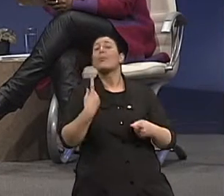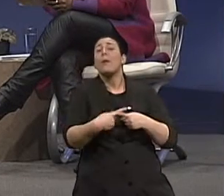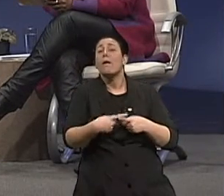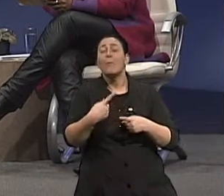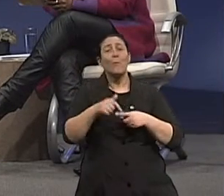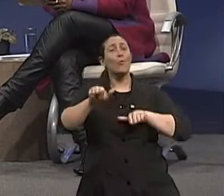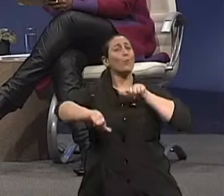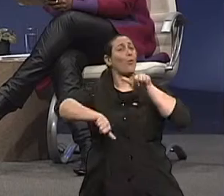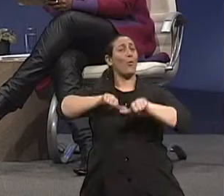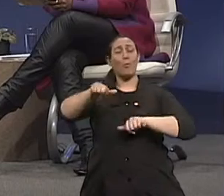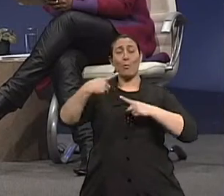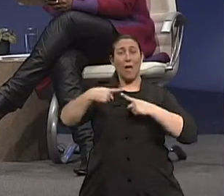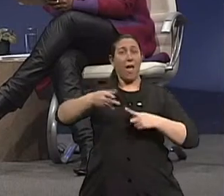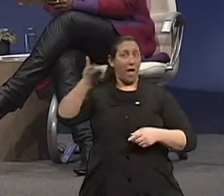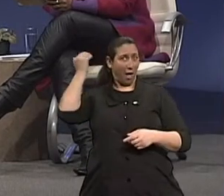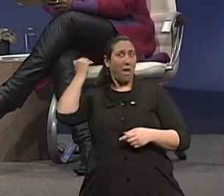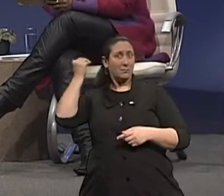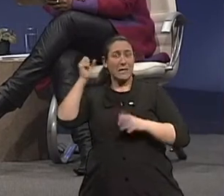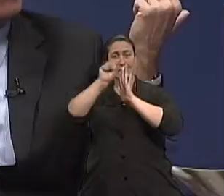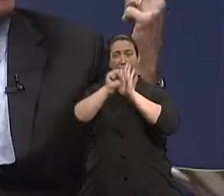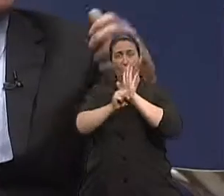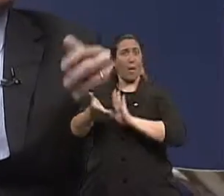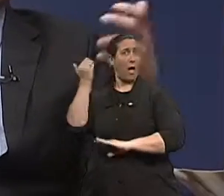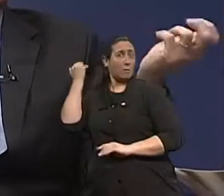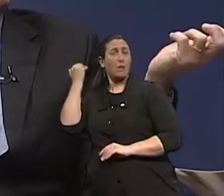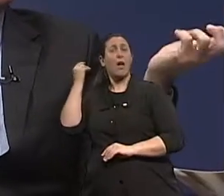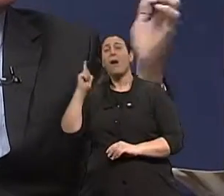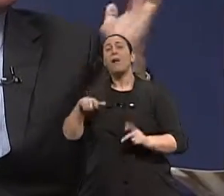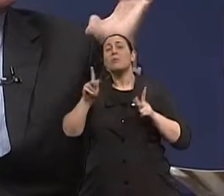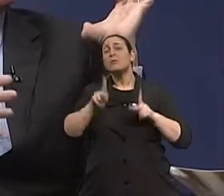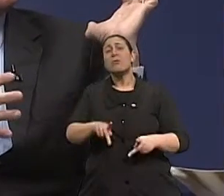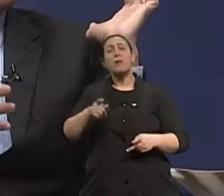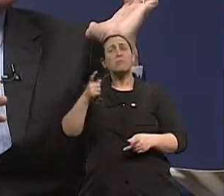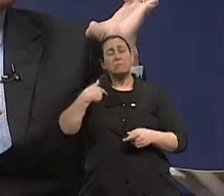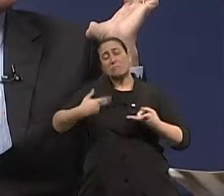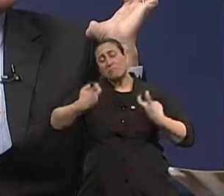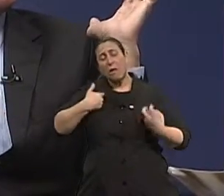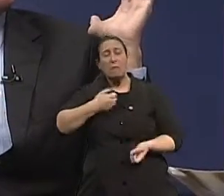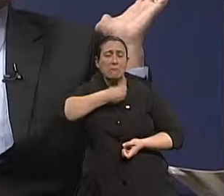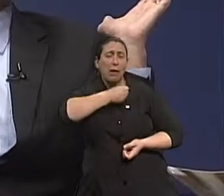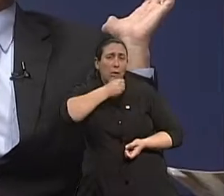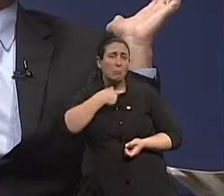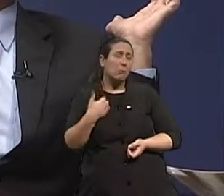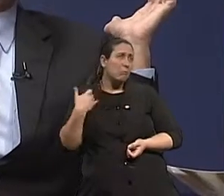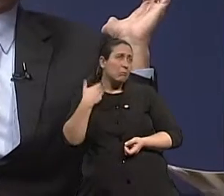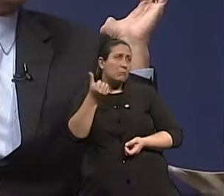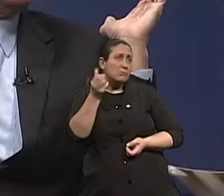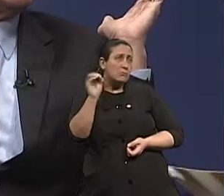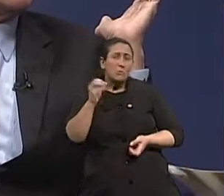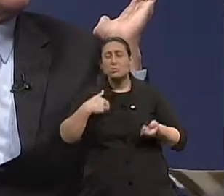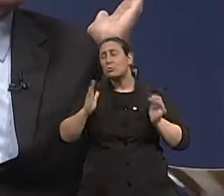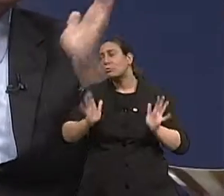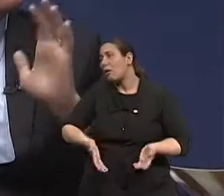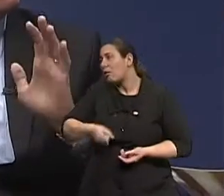quando a expectativa de vida no século passado era menor, as pessoas até podiam se sentir envelhecidas aos 60. Meu Deus, o céu chegou aos 60,